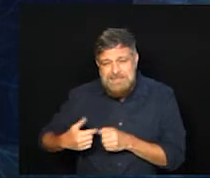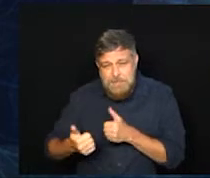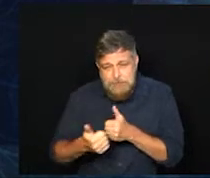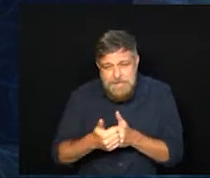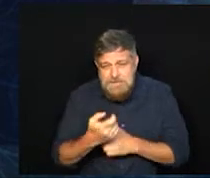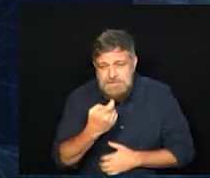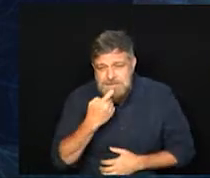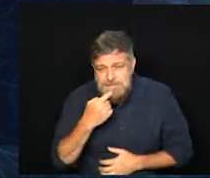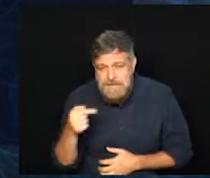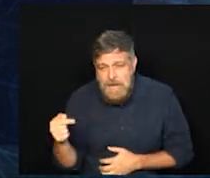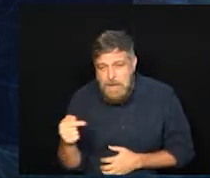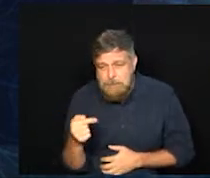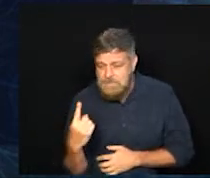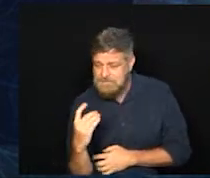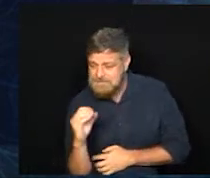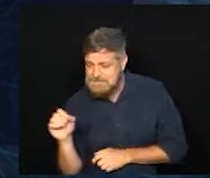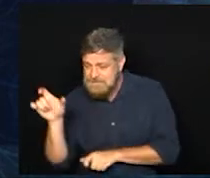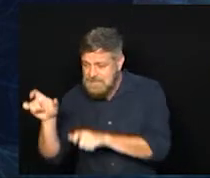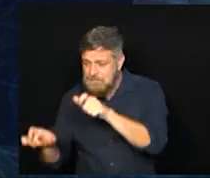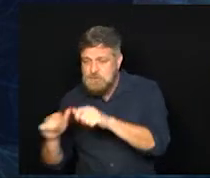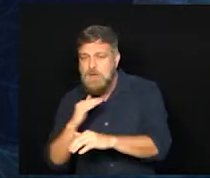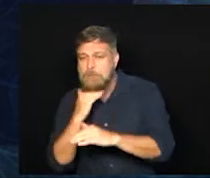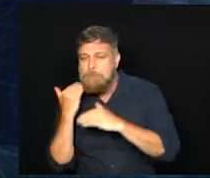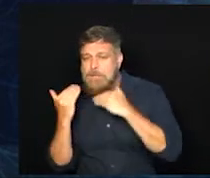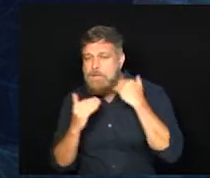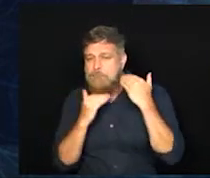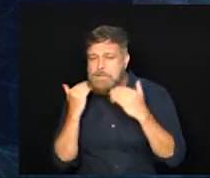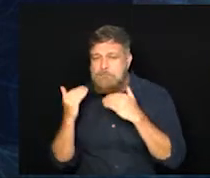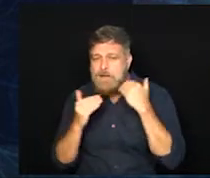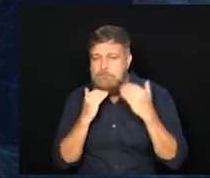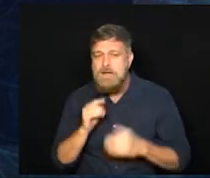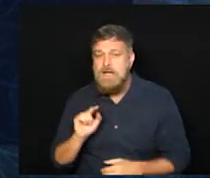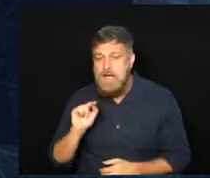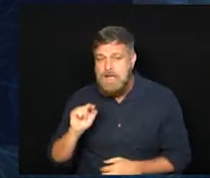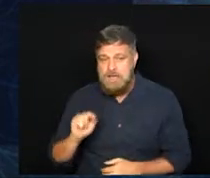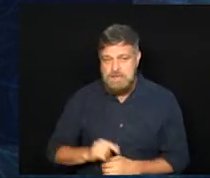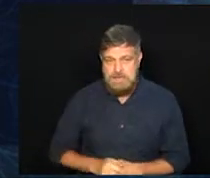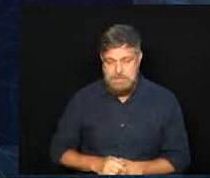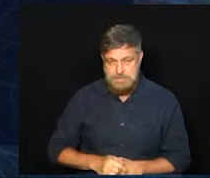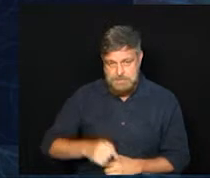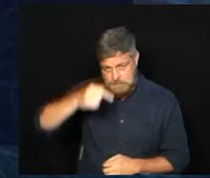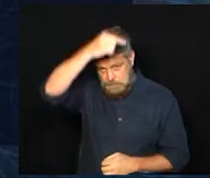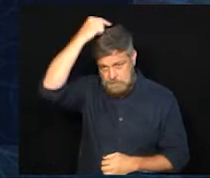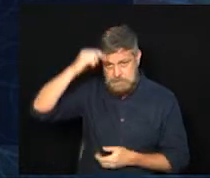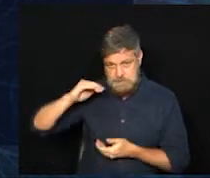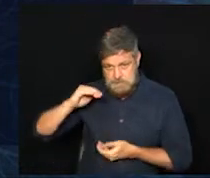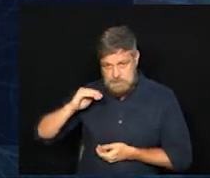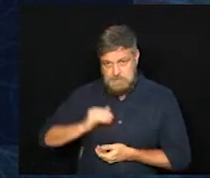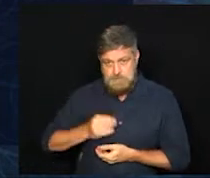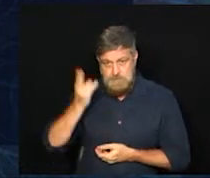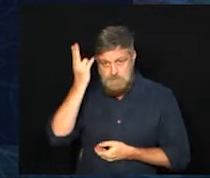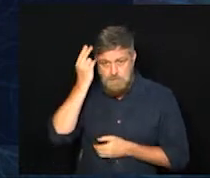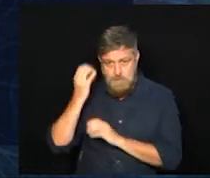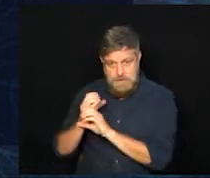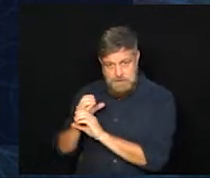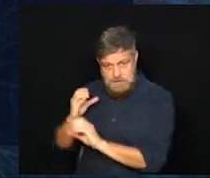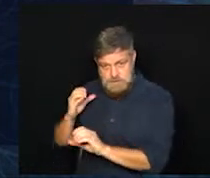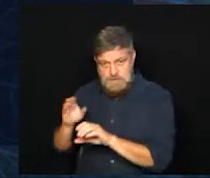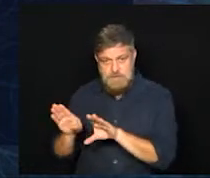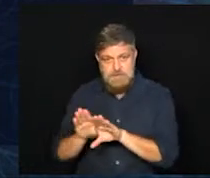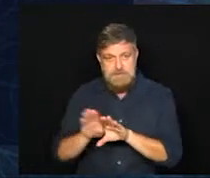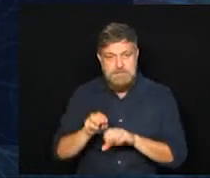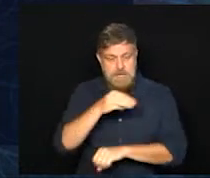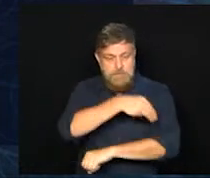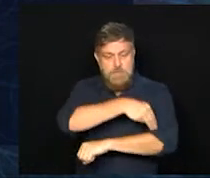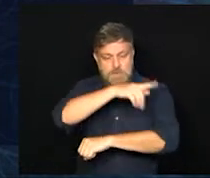com menos de 100 óbitos devido a Covid-19 são Santo Antônio de Posse, Engenheiro Coelho, Morungaba